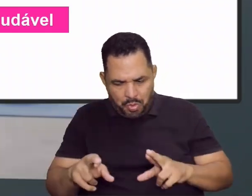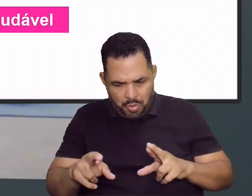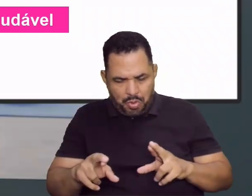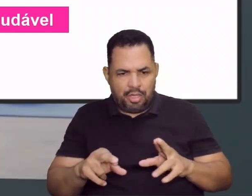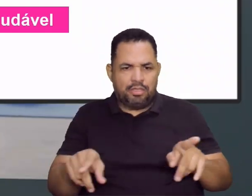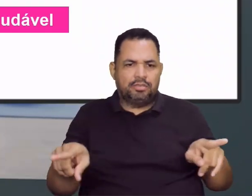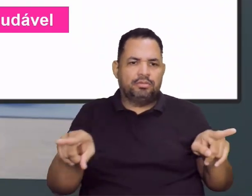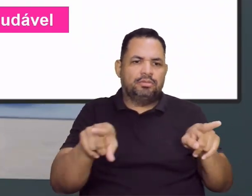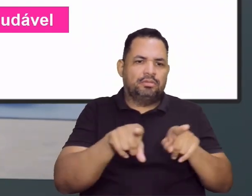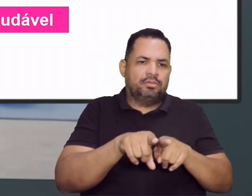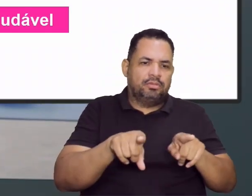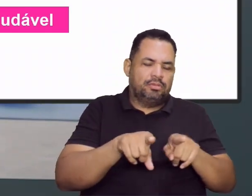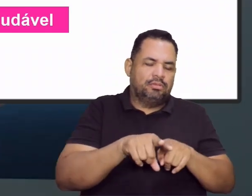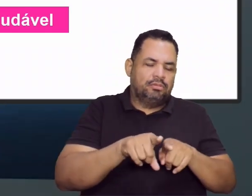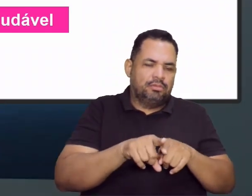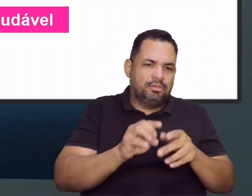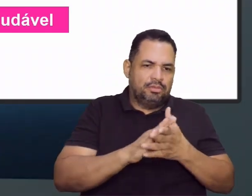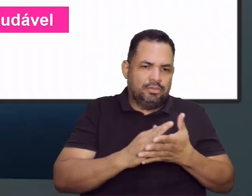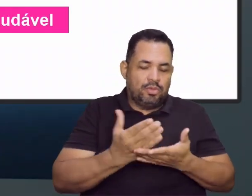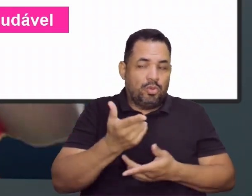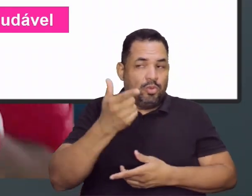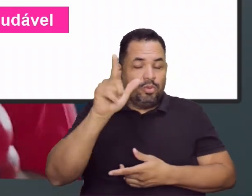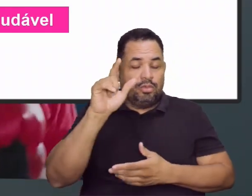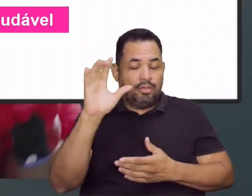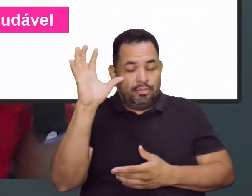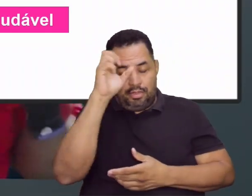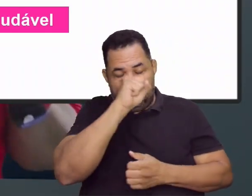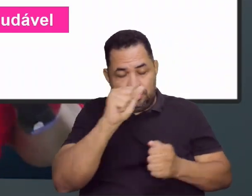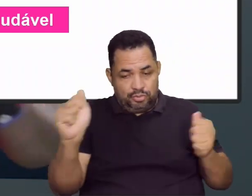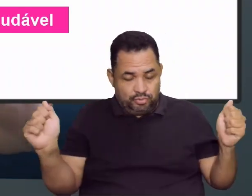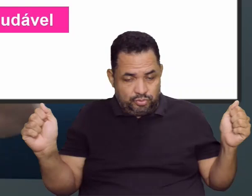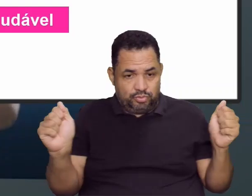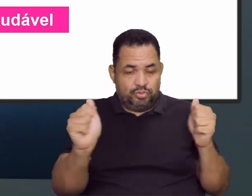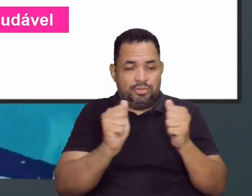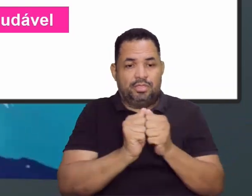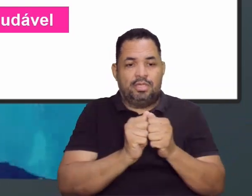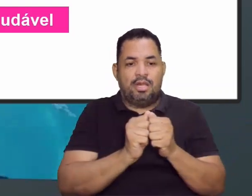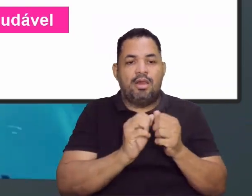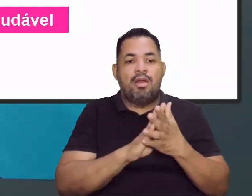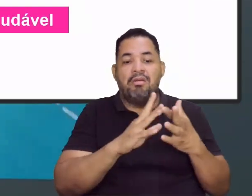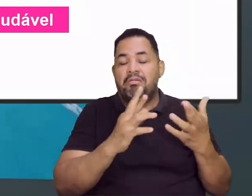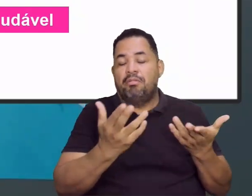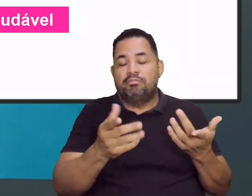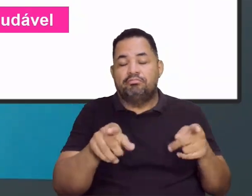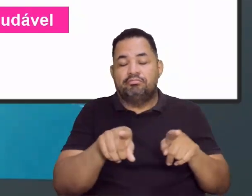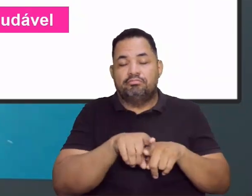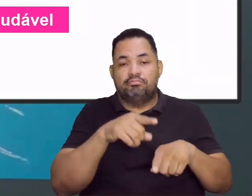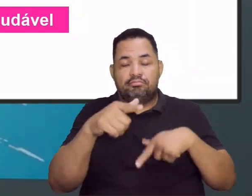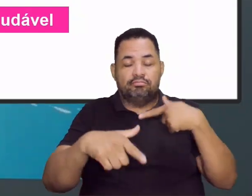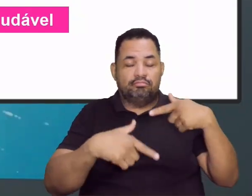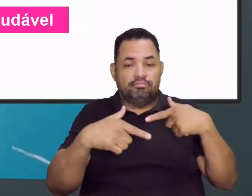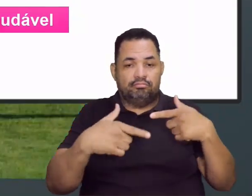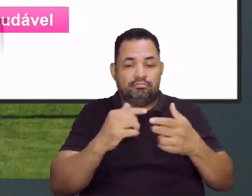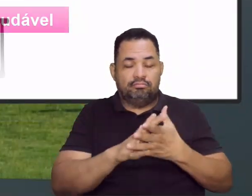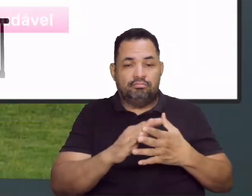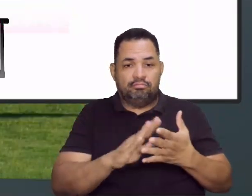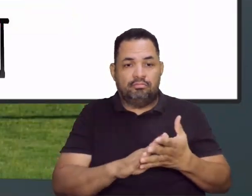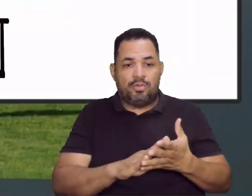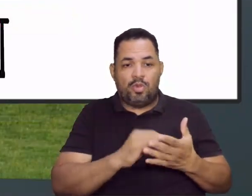o direito do outro de aprender junto comigo. Então, perceba o quanto que é significativo aí trabalhar com jogos.